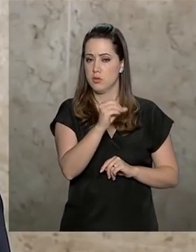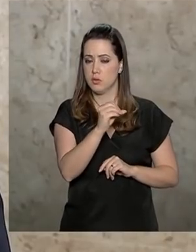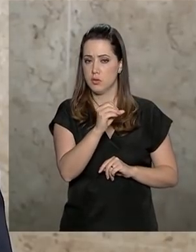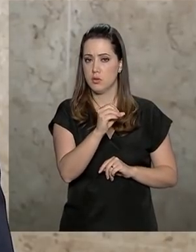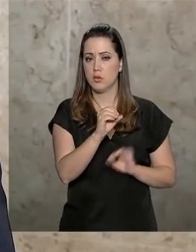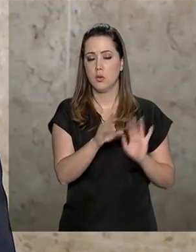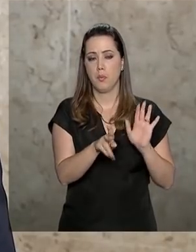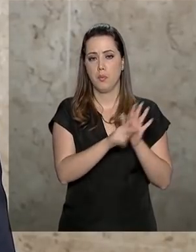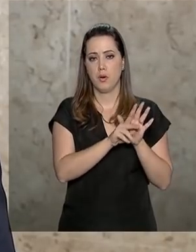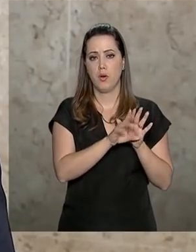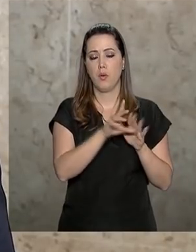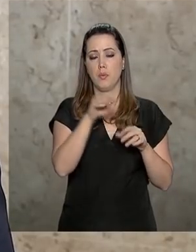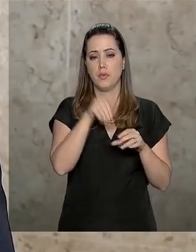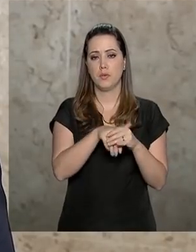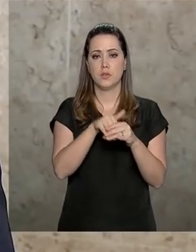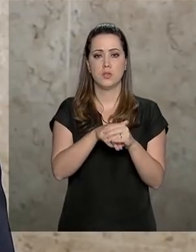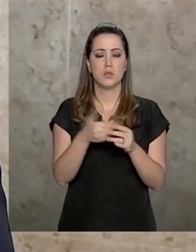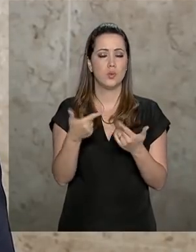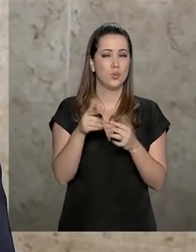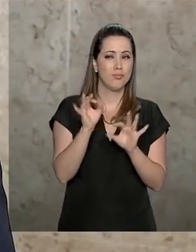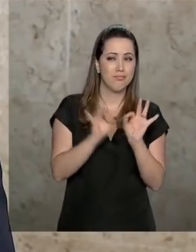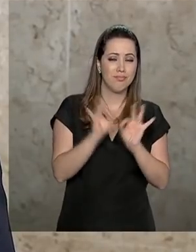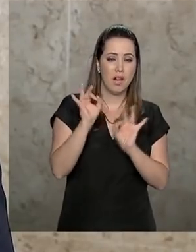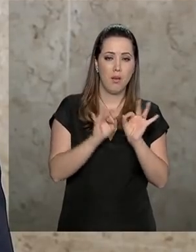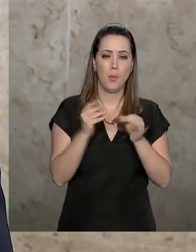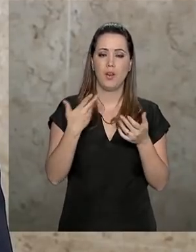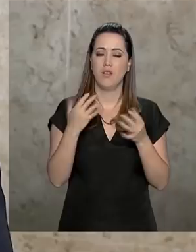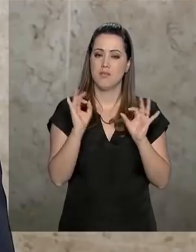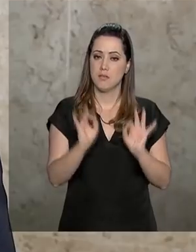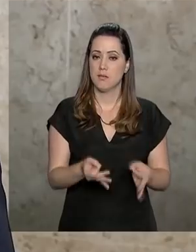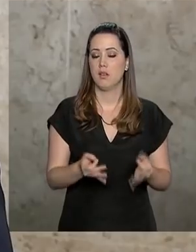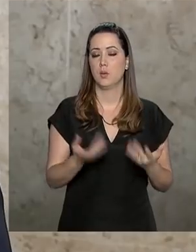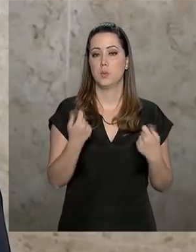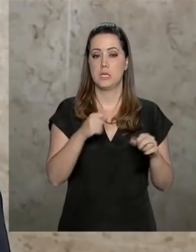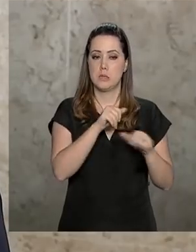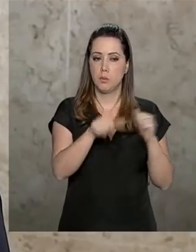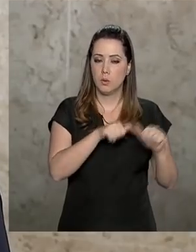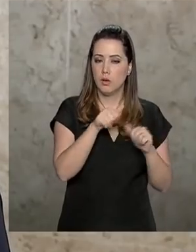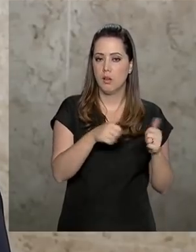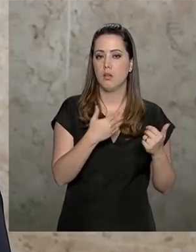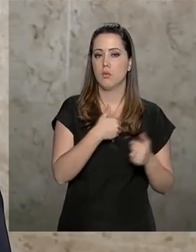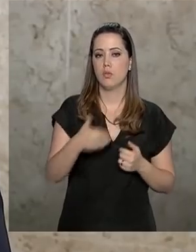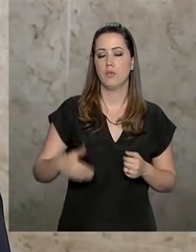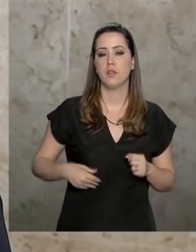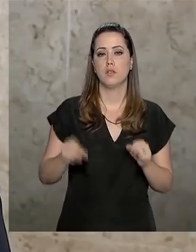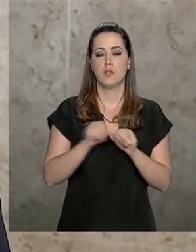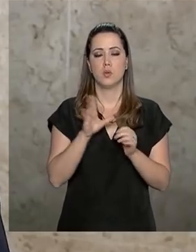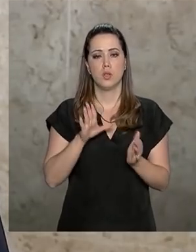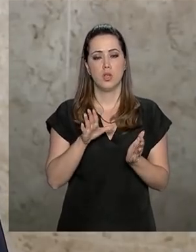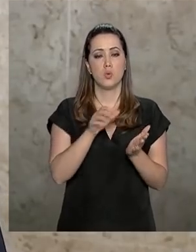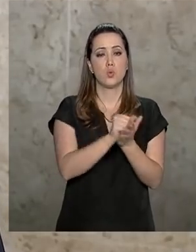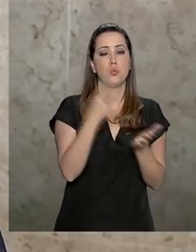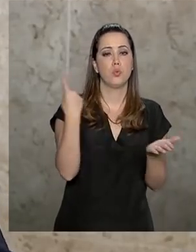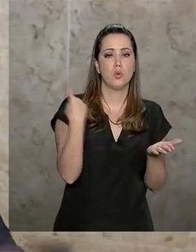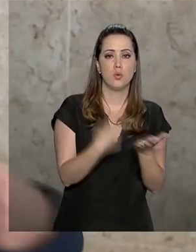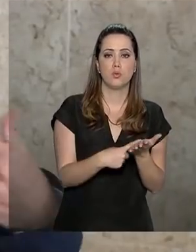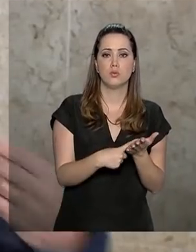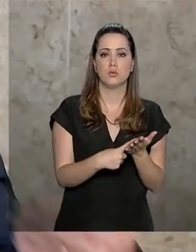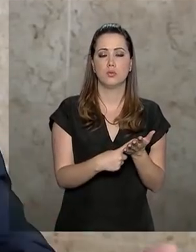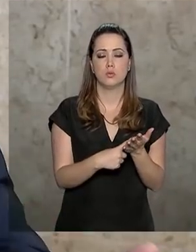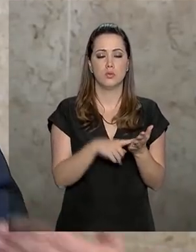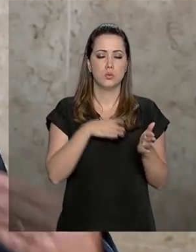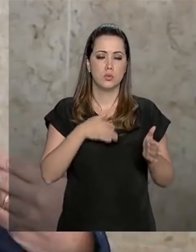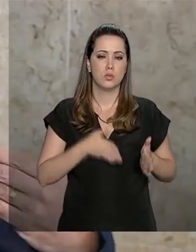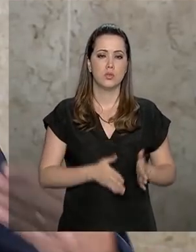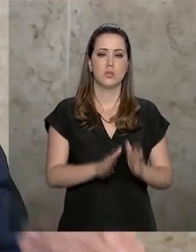Eleitoral, que é um crime que não está muito adequadamente tipificado. E o que o governo faz, assumindo um compromisso na